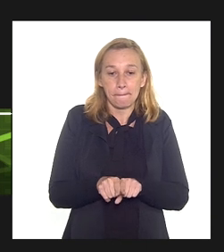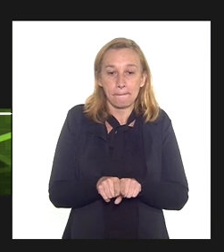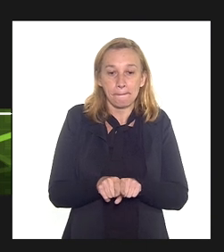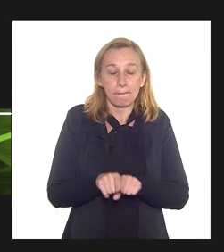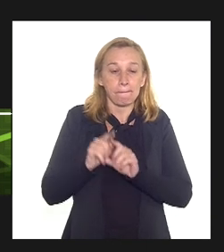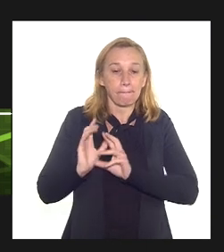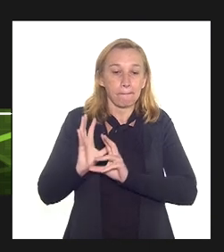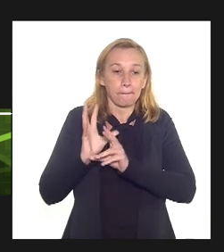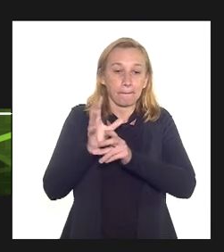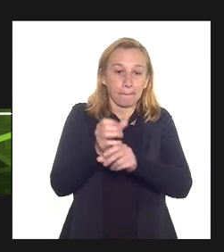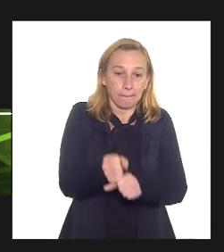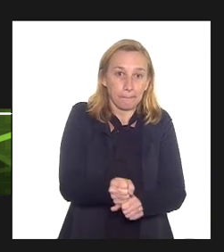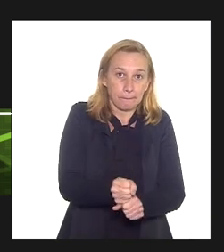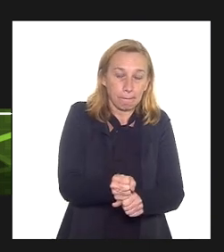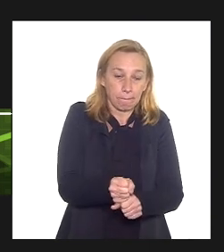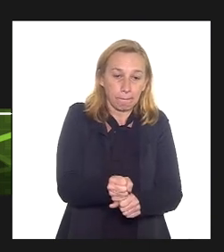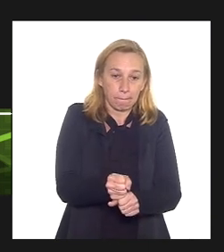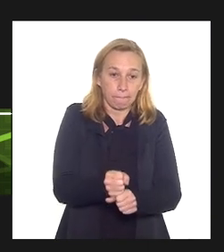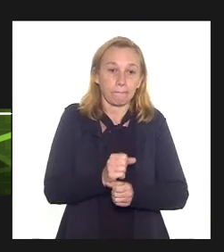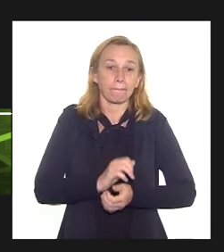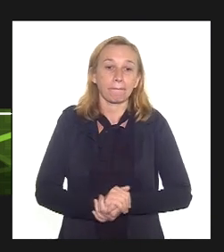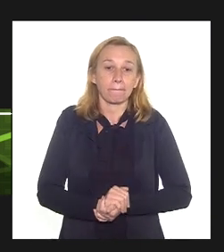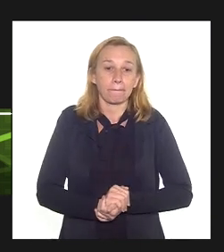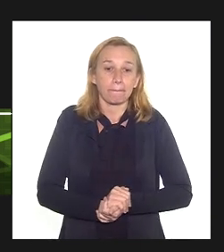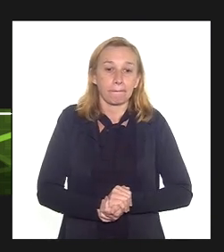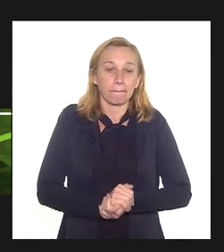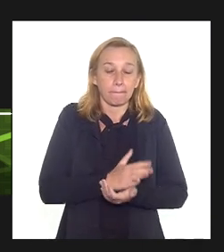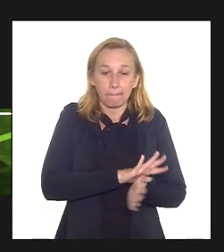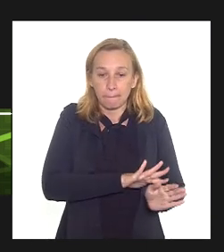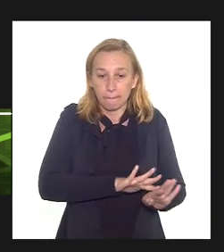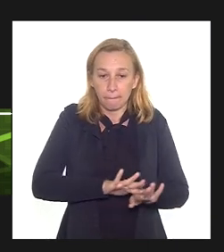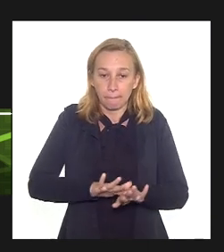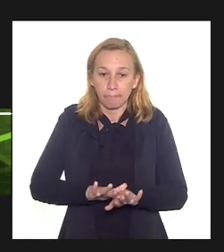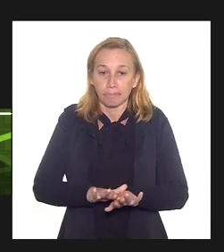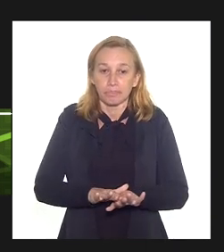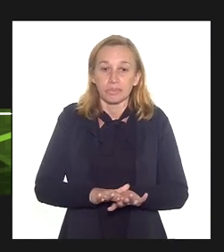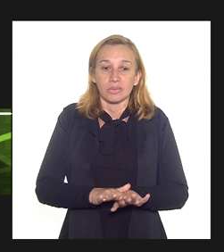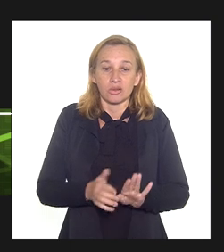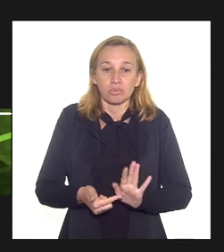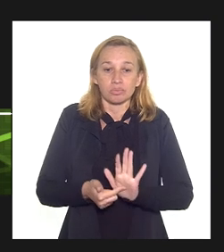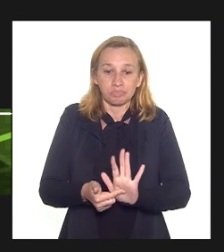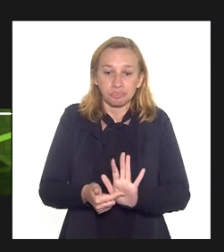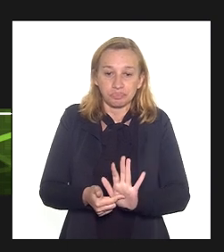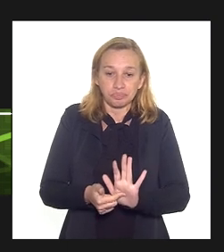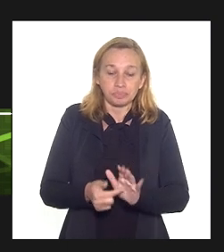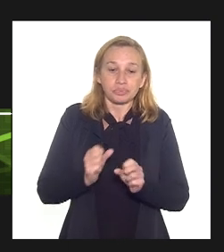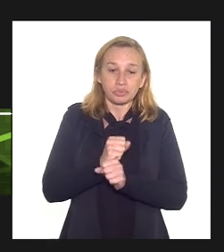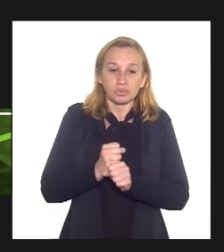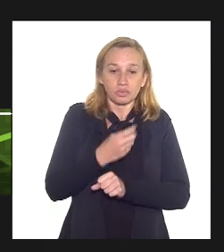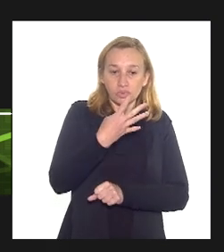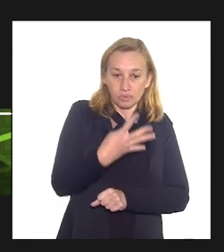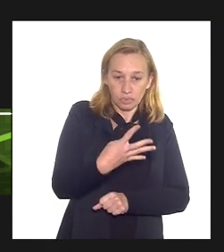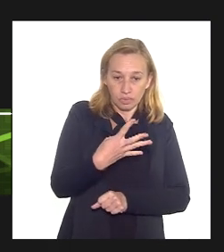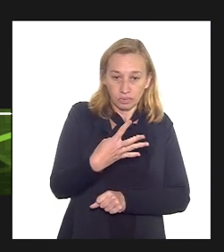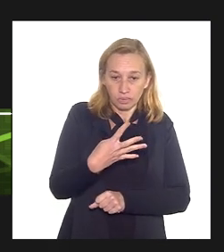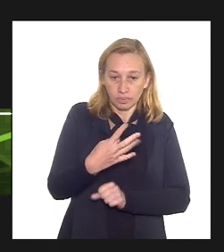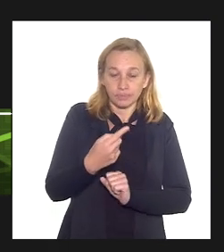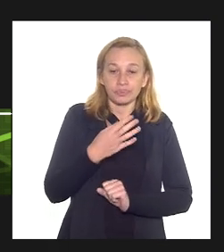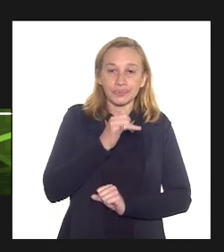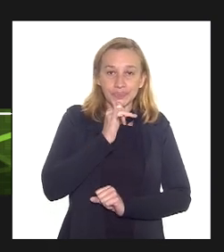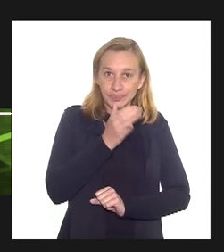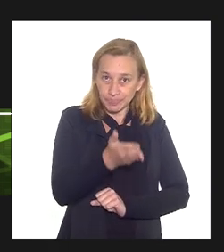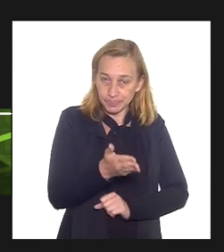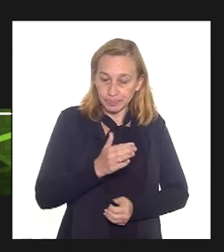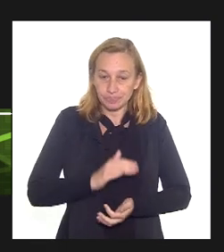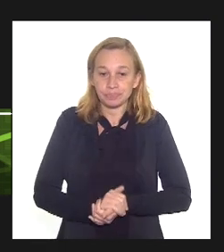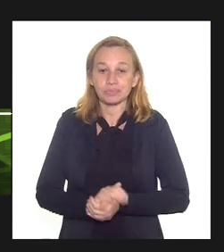conclusão do ativo então por isso é que ela passa a ser deduzida a partir do ano quatro nesse nosso exemplo. então